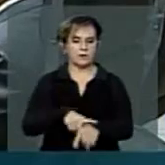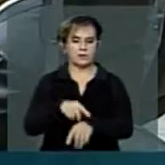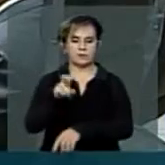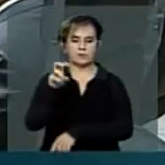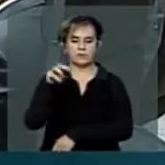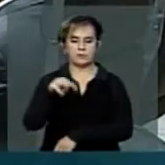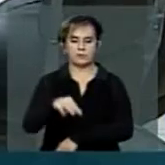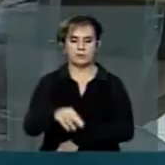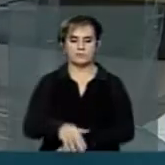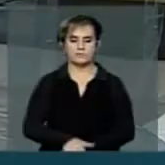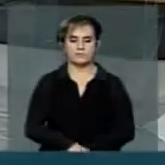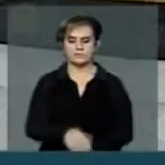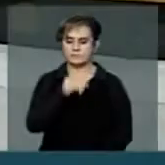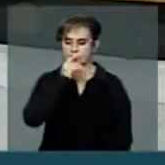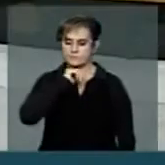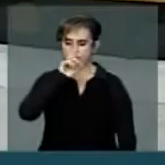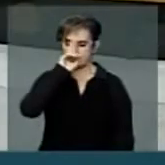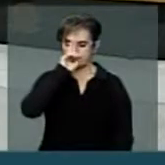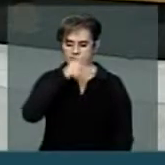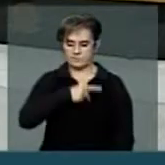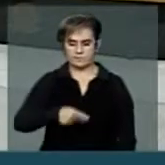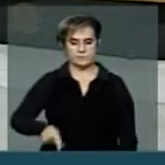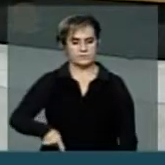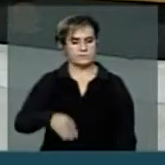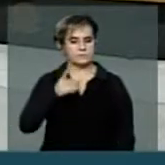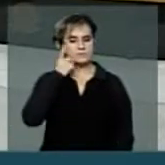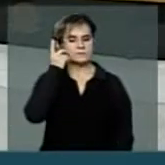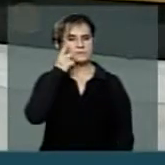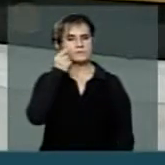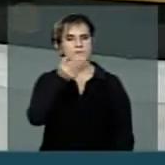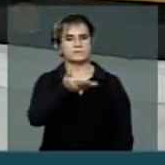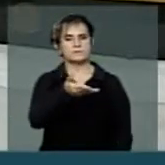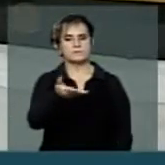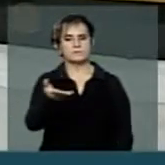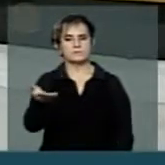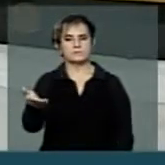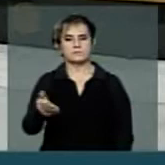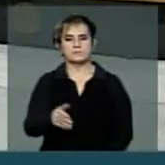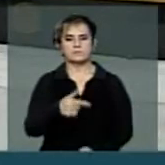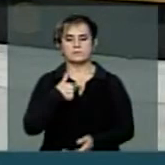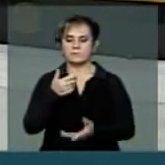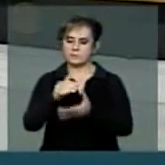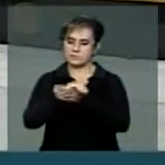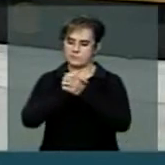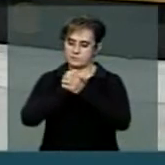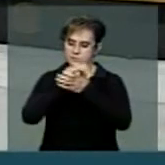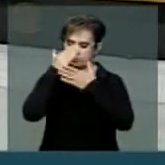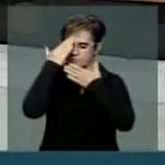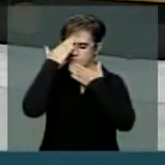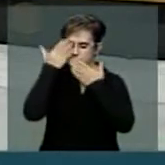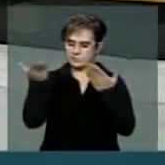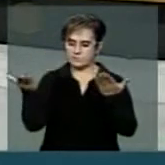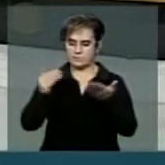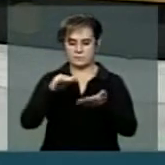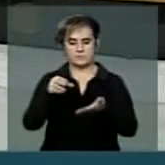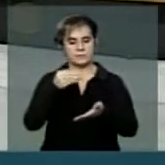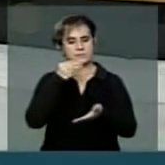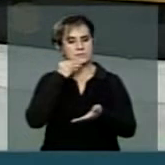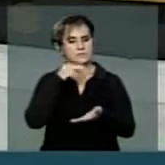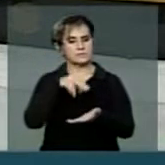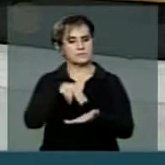Senhor Presidente, novos parlamentares, quero agradecer esta oportunidade,